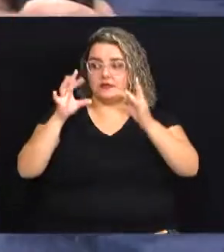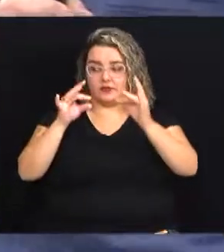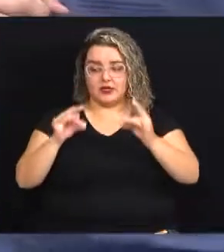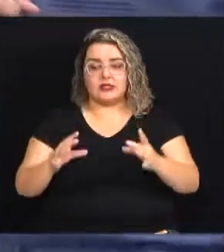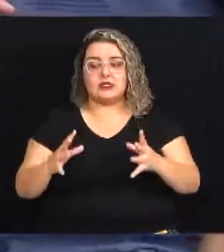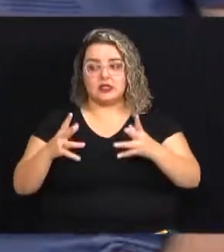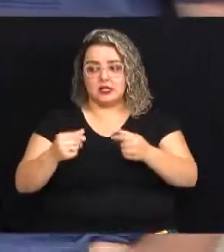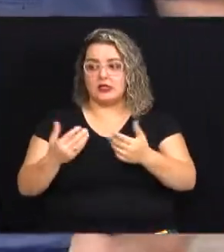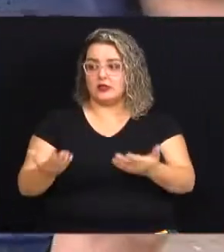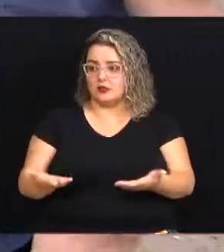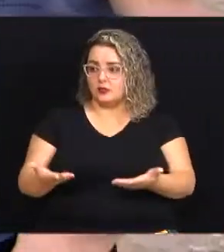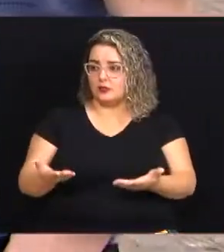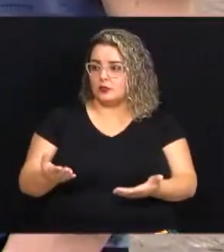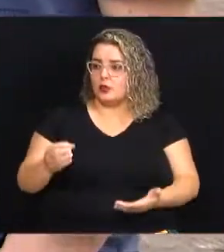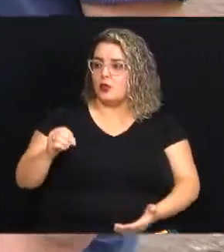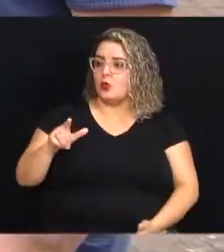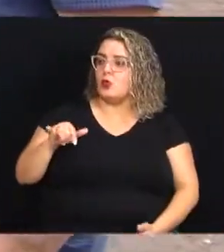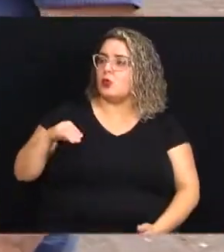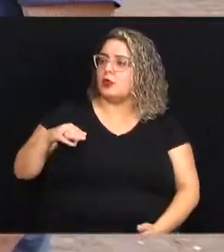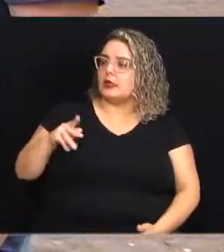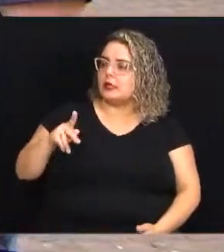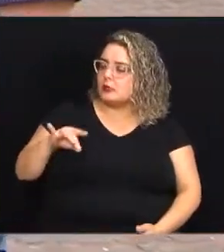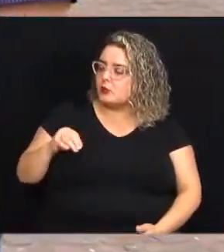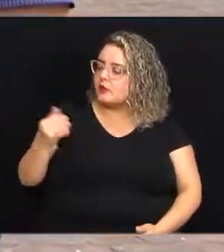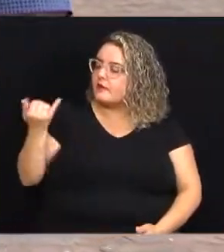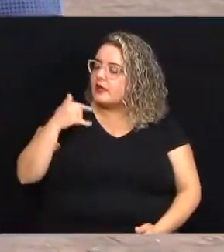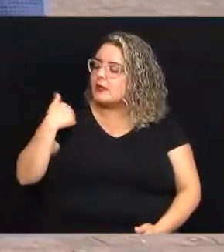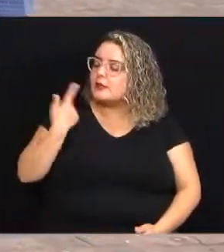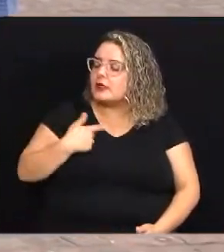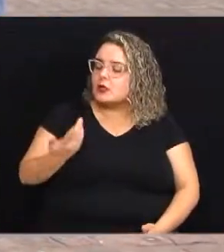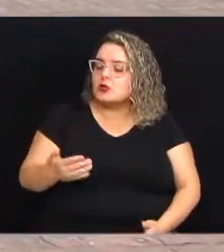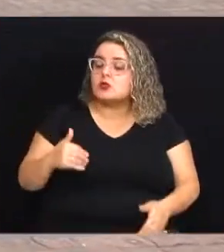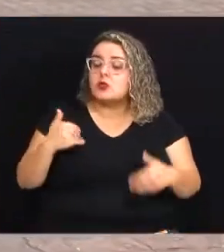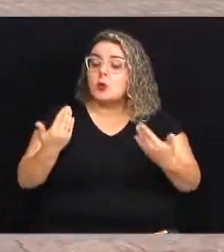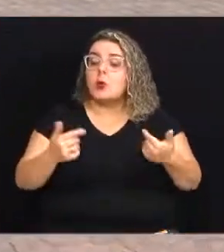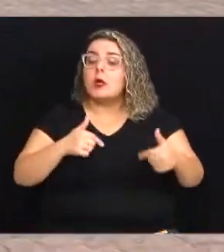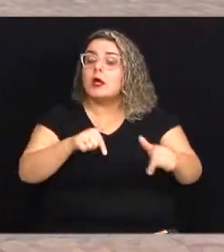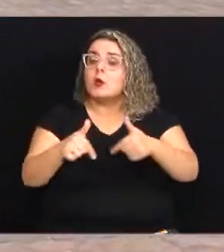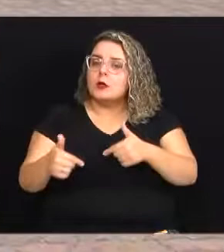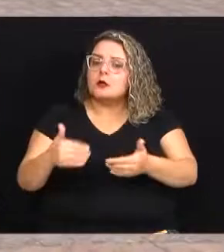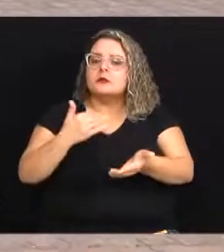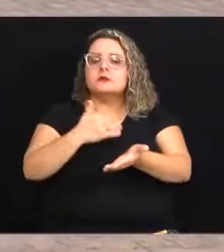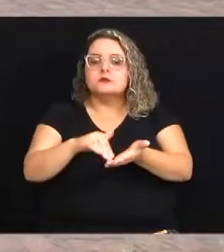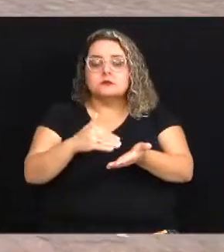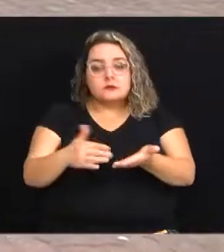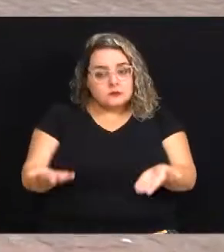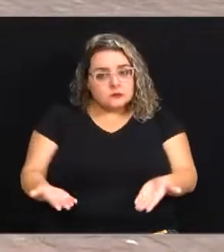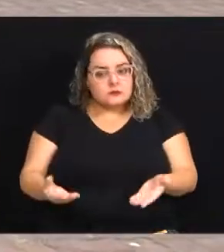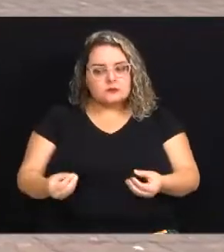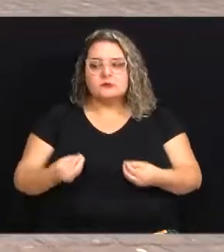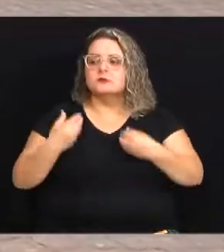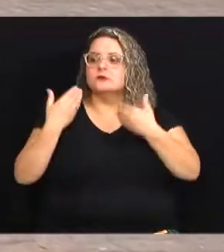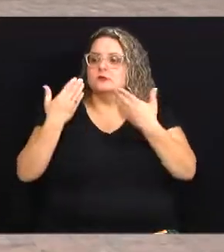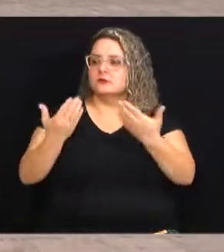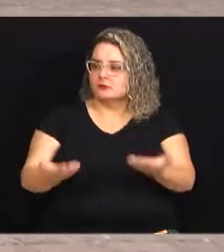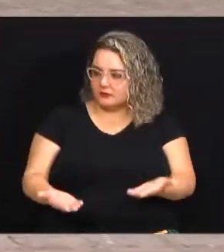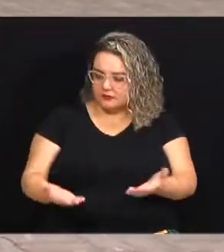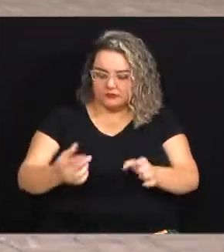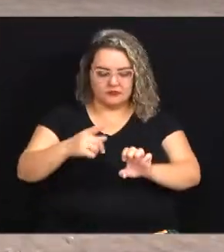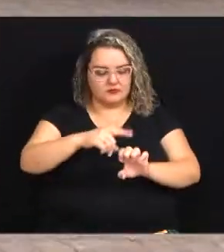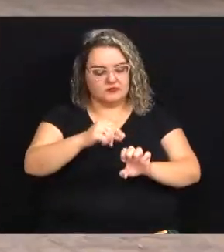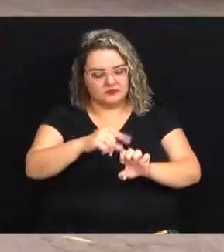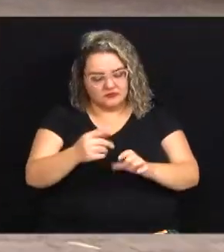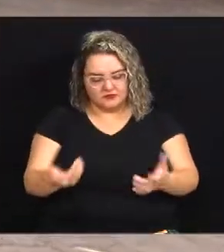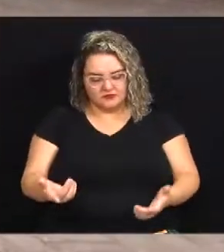vai detalhar tudo isso. Olímpio, fala pra nós qual é o trabalho da Secretaria para trazer esses